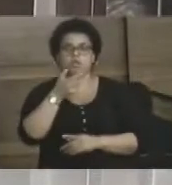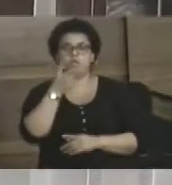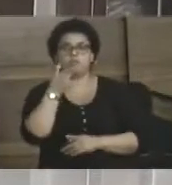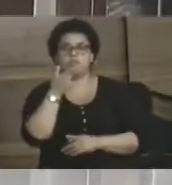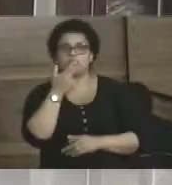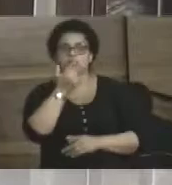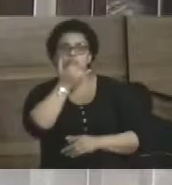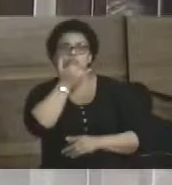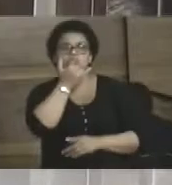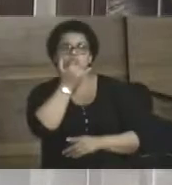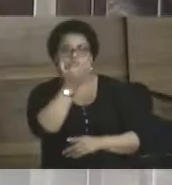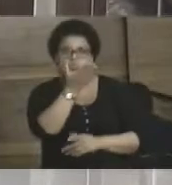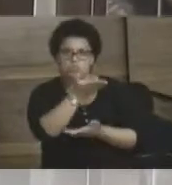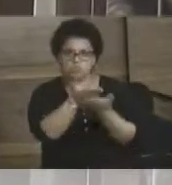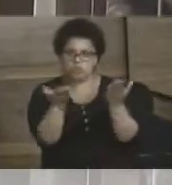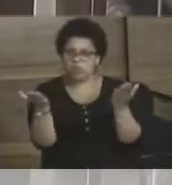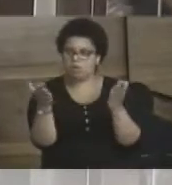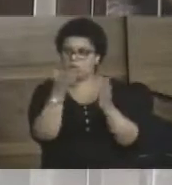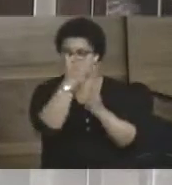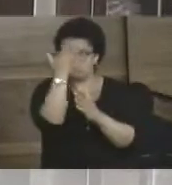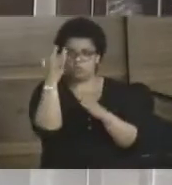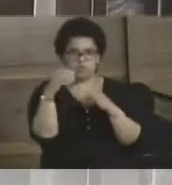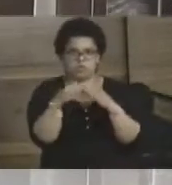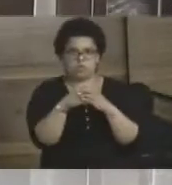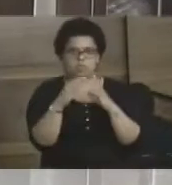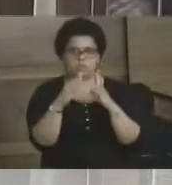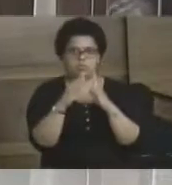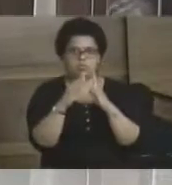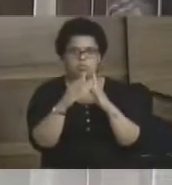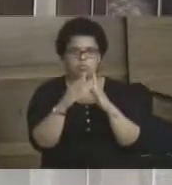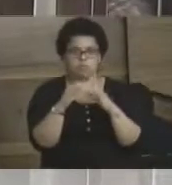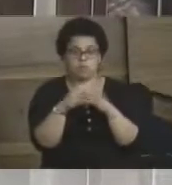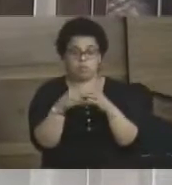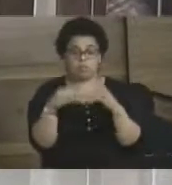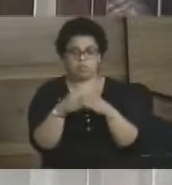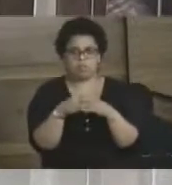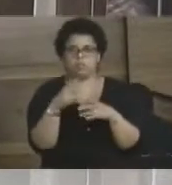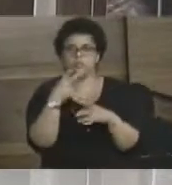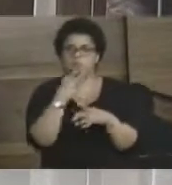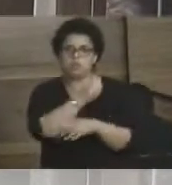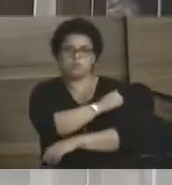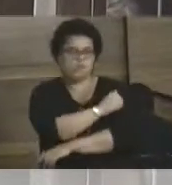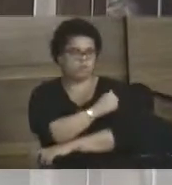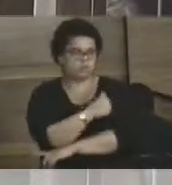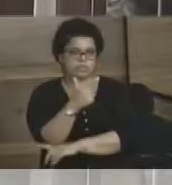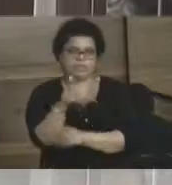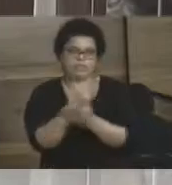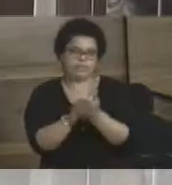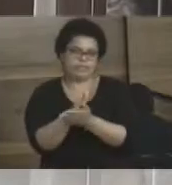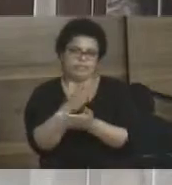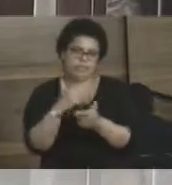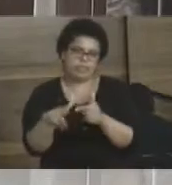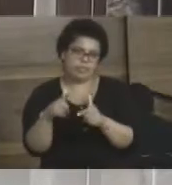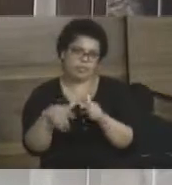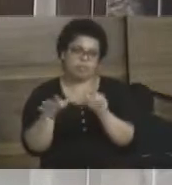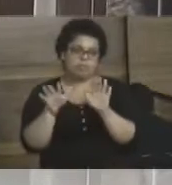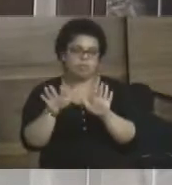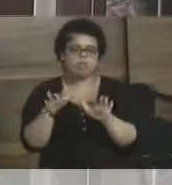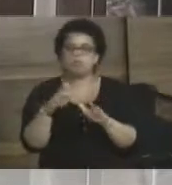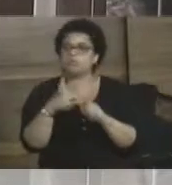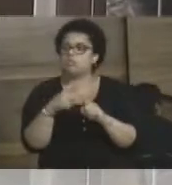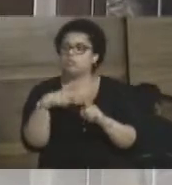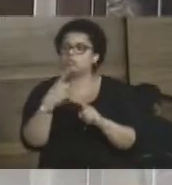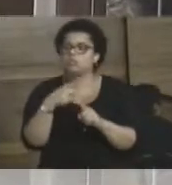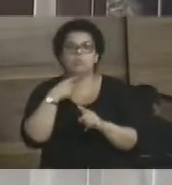desculpa à população do Camorim, pediu desculpa aos alunos que não têm nada a ver com esse problema, porque a gente não está